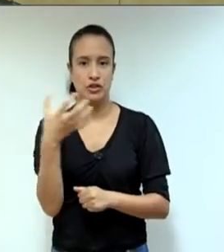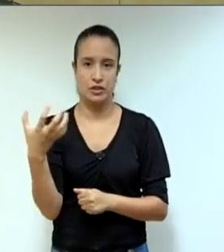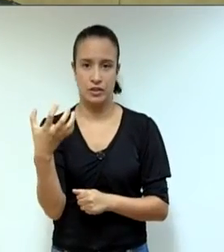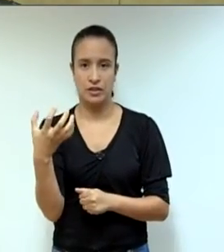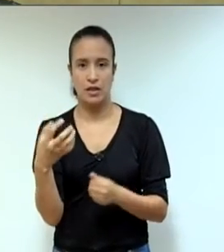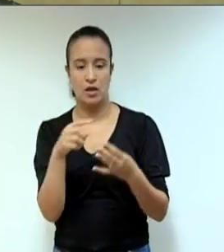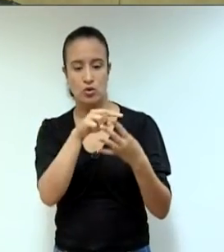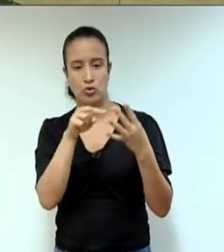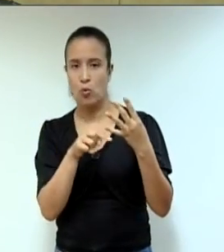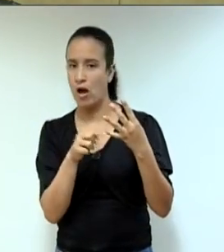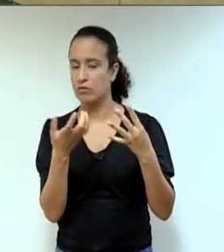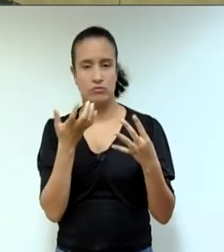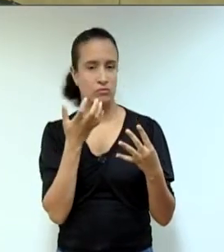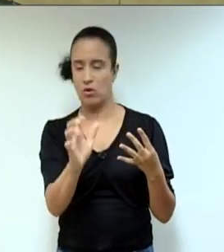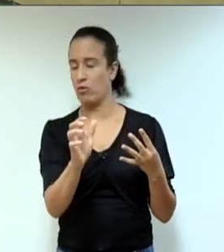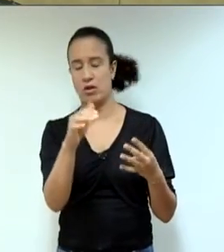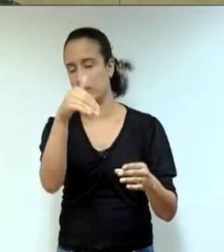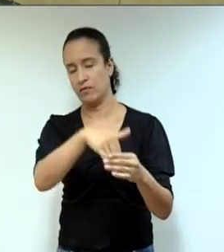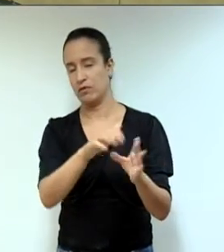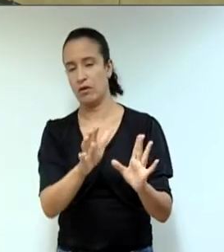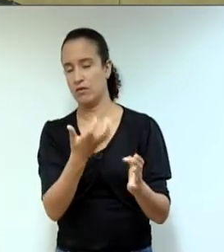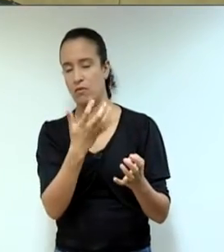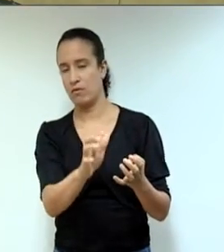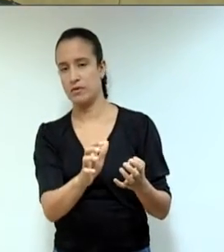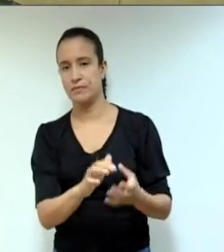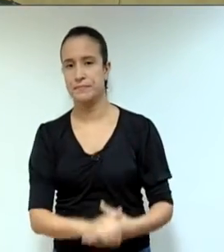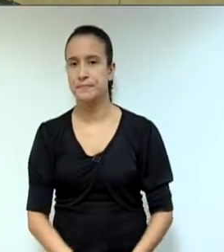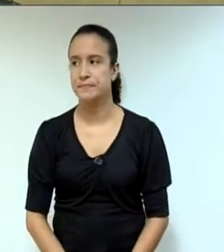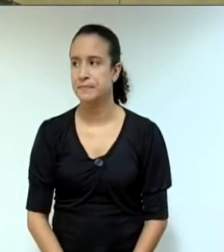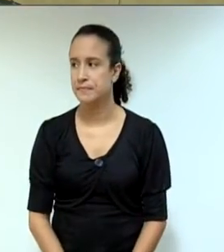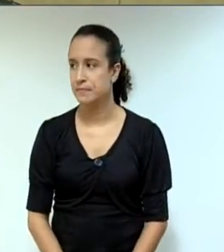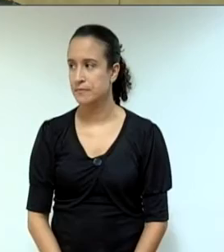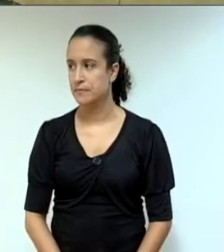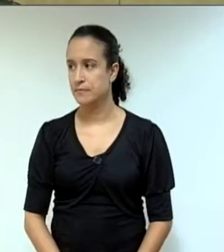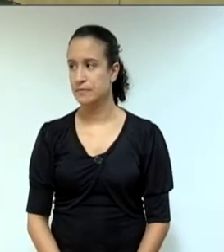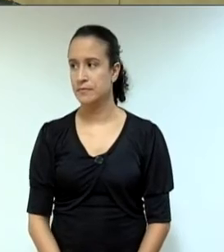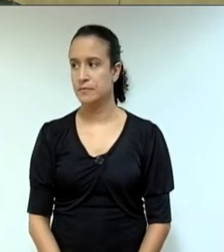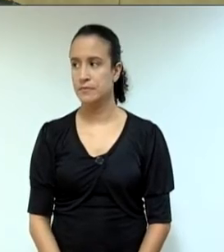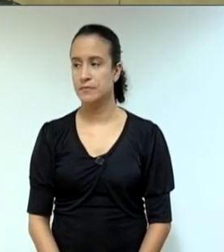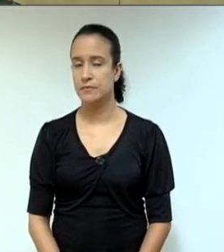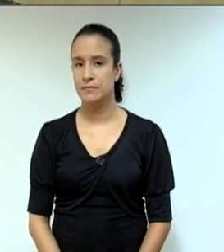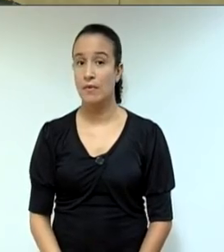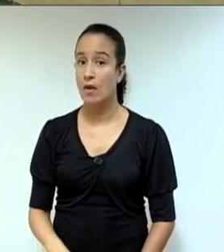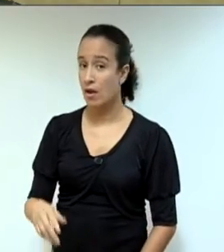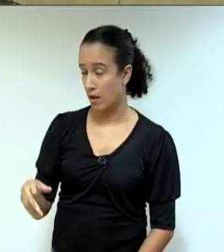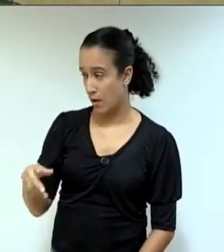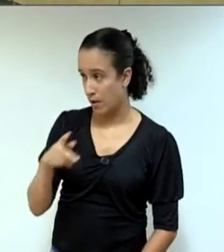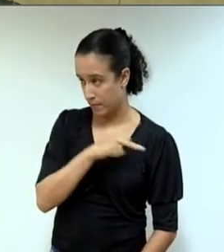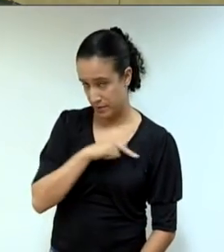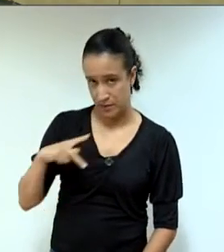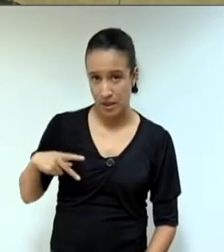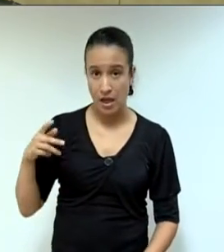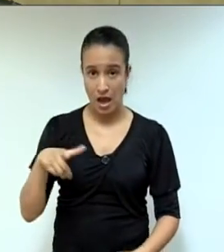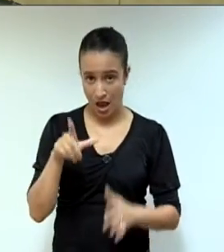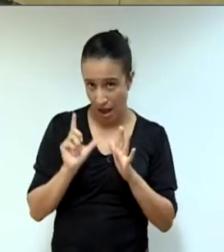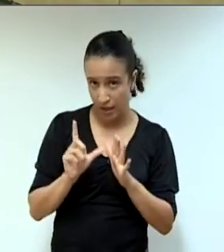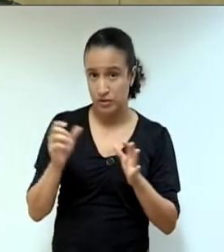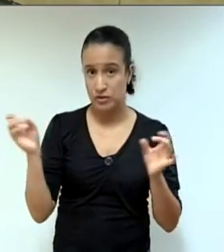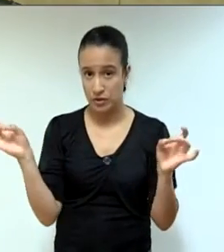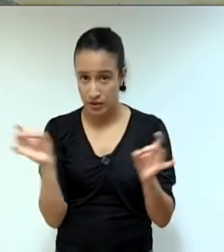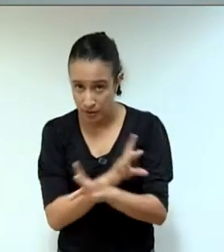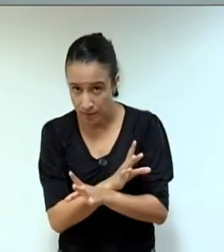Sr. Presidente, antes de finalizar a sessão, dando só a continuidade a esse